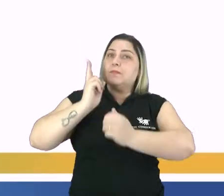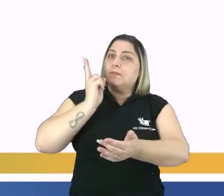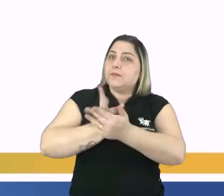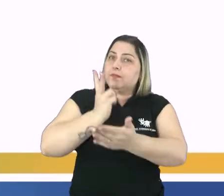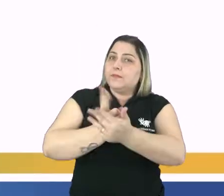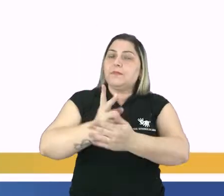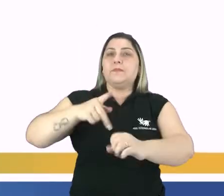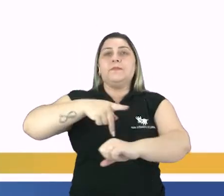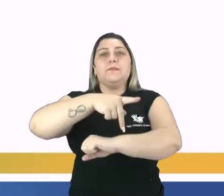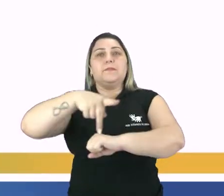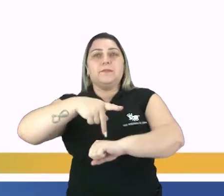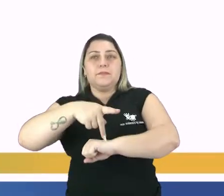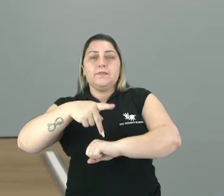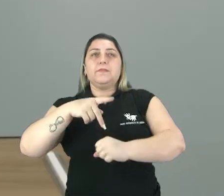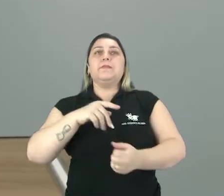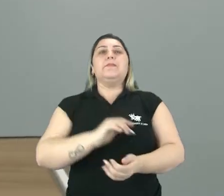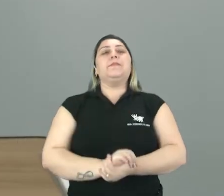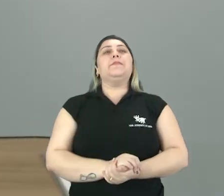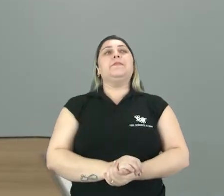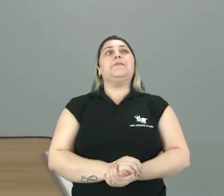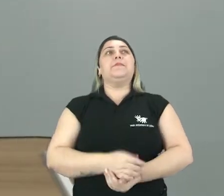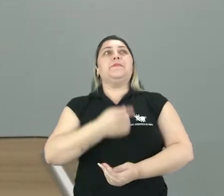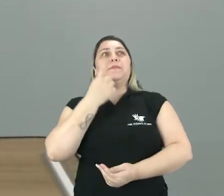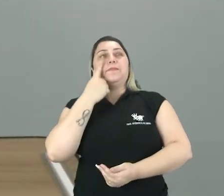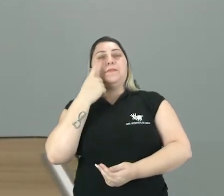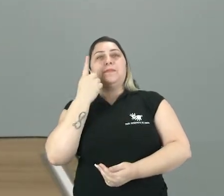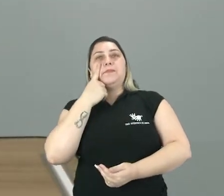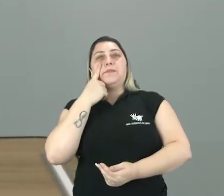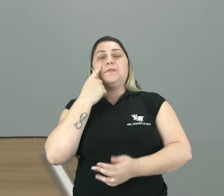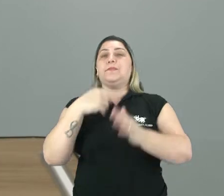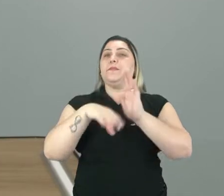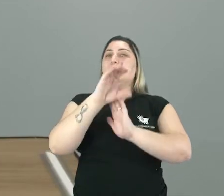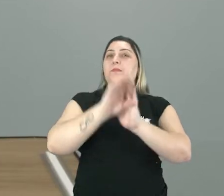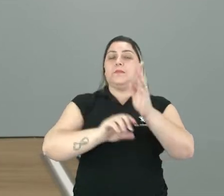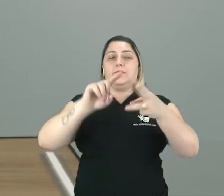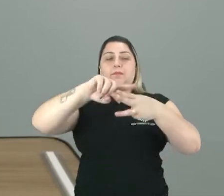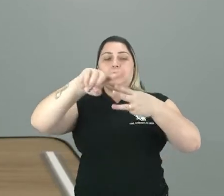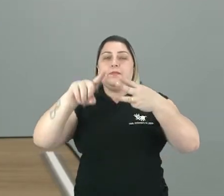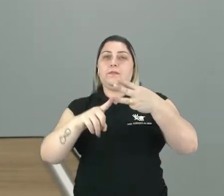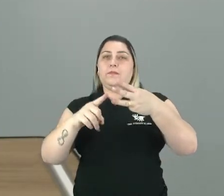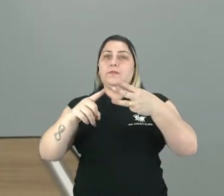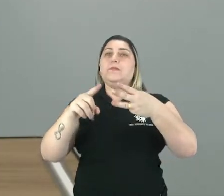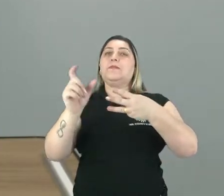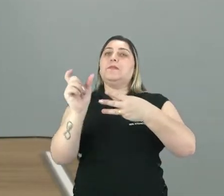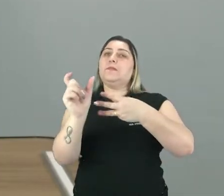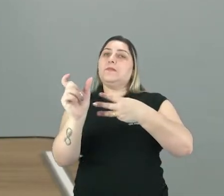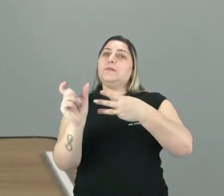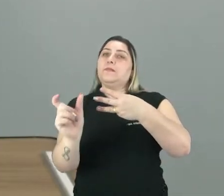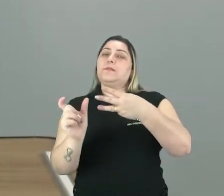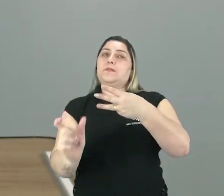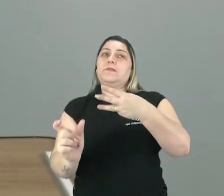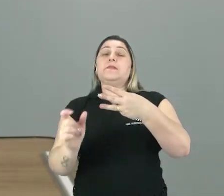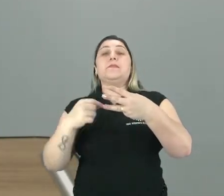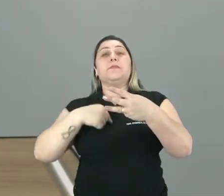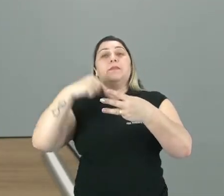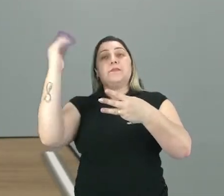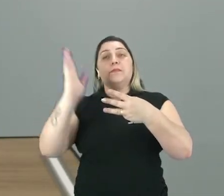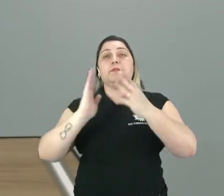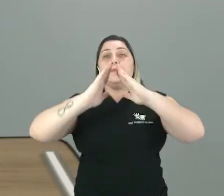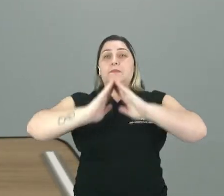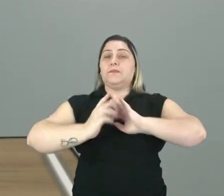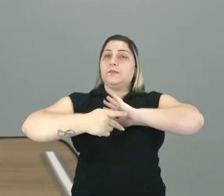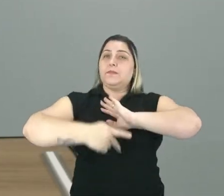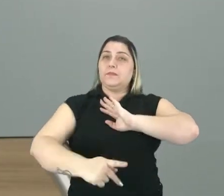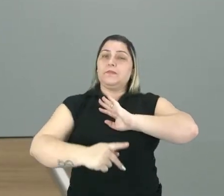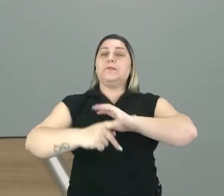país aí. Então olha só a definição dessas três palavras. Por exemplo, eu sou brasileira, moro aqui, né?